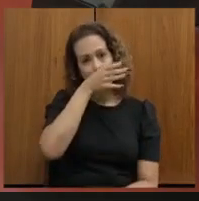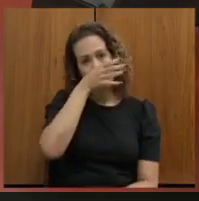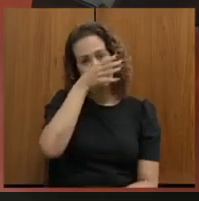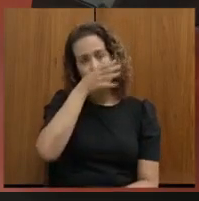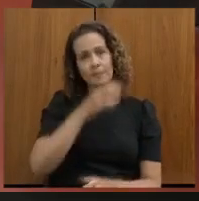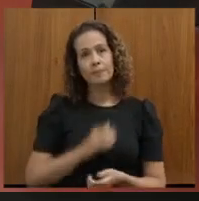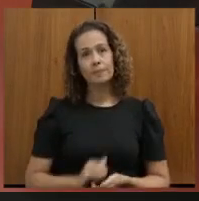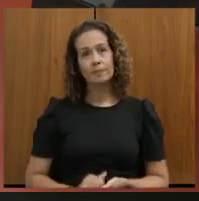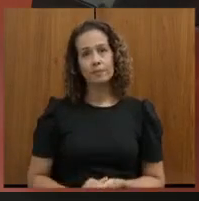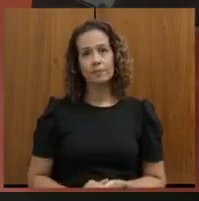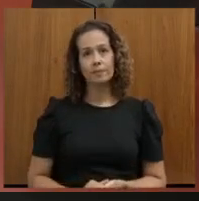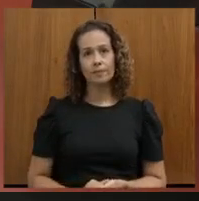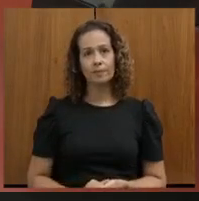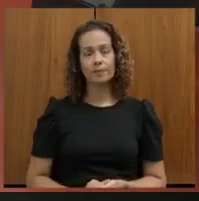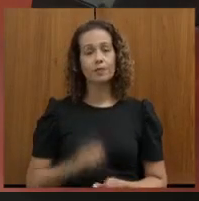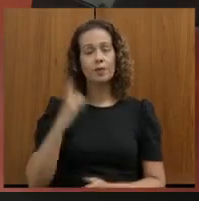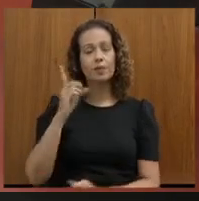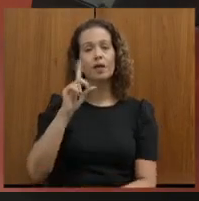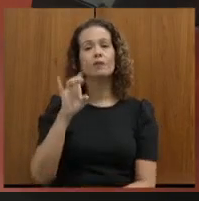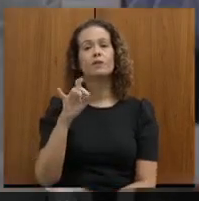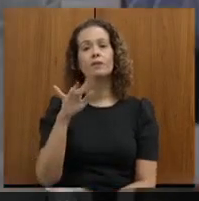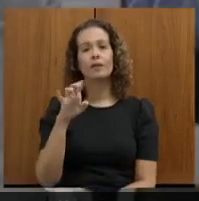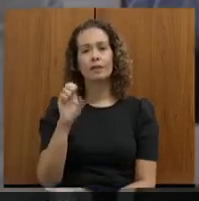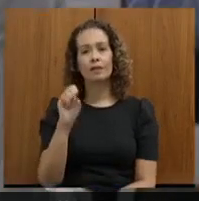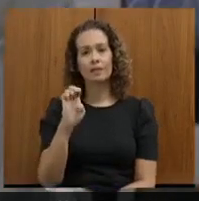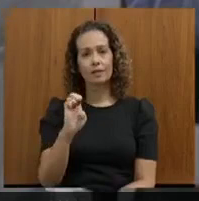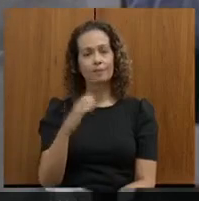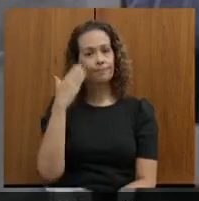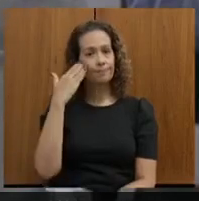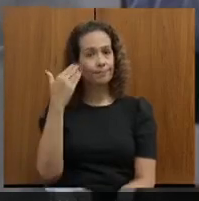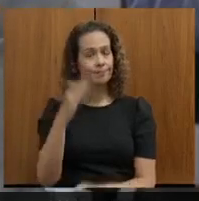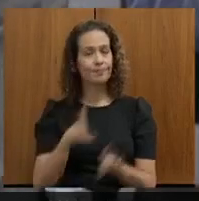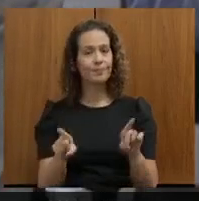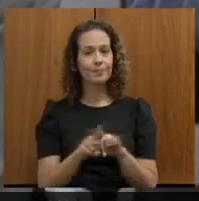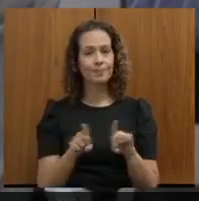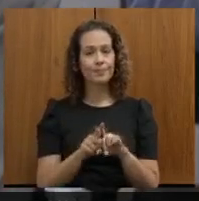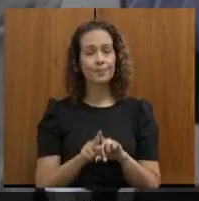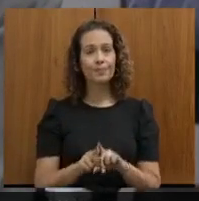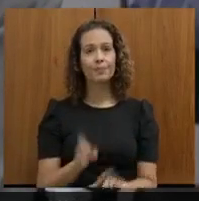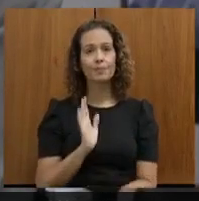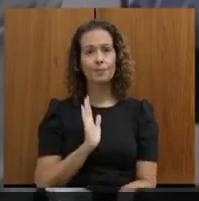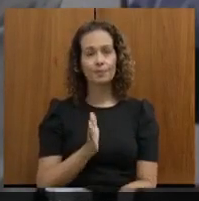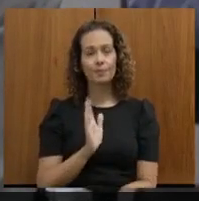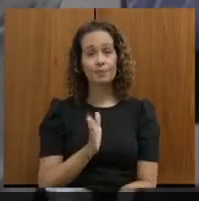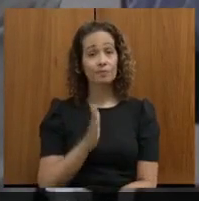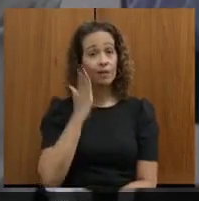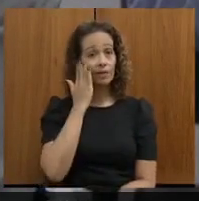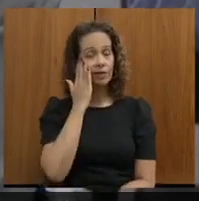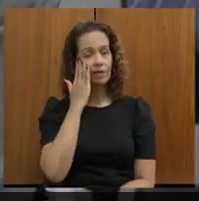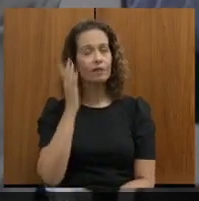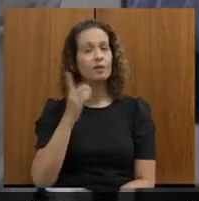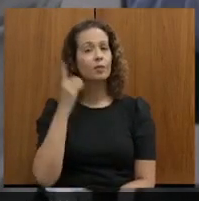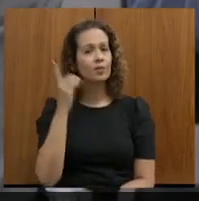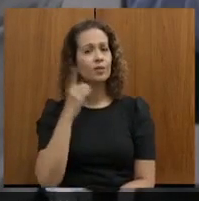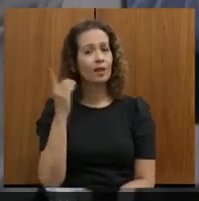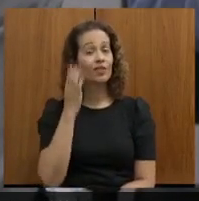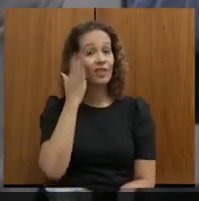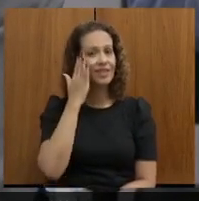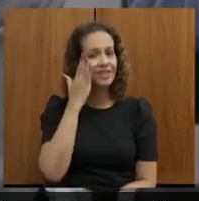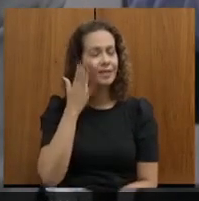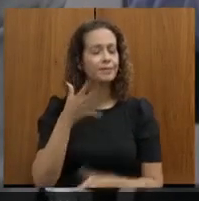Deputada Celise Laviola, também já sei o a deputada Celise Laviola vai falar,